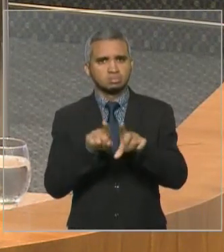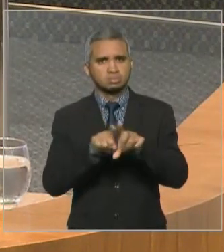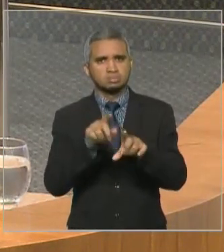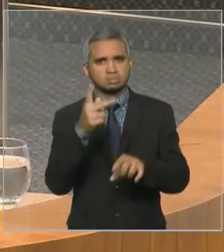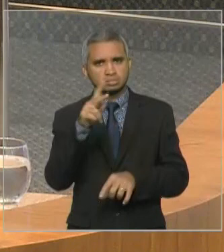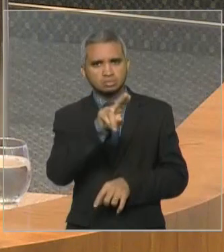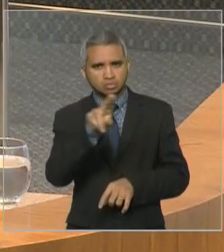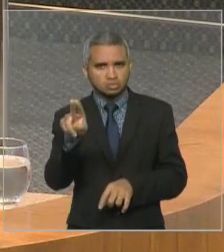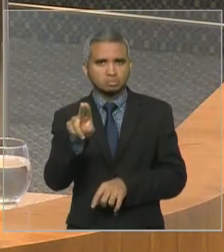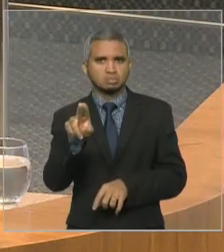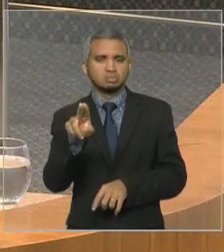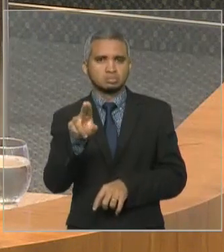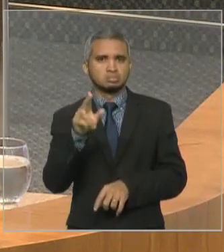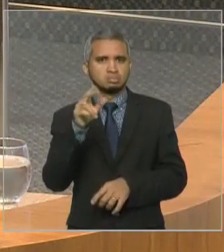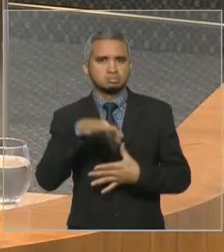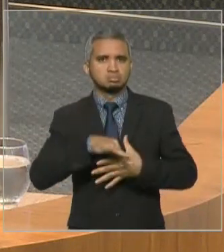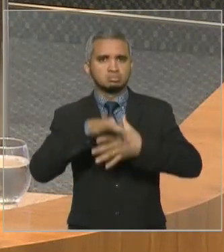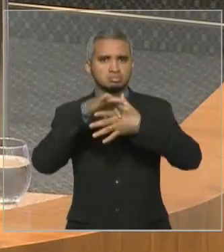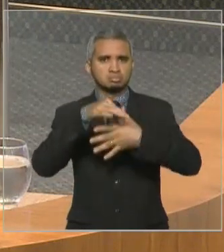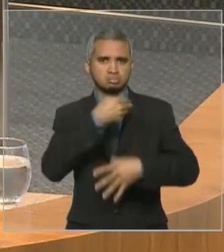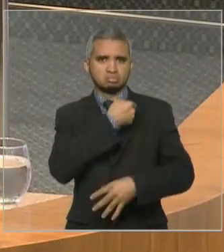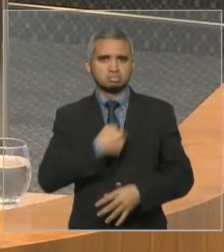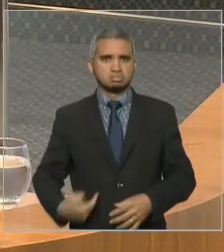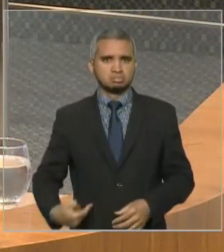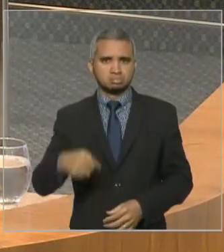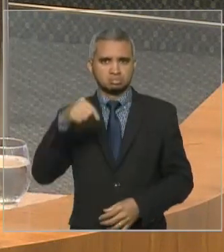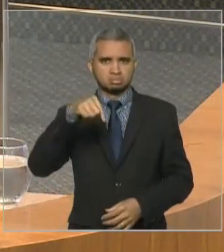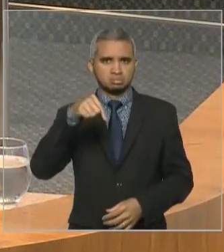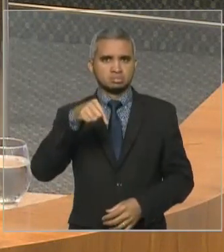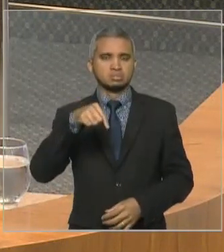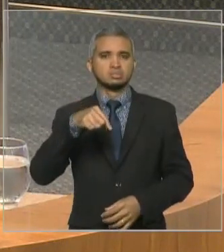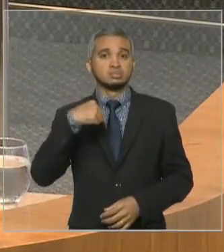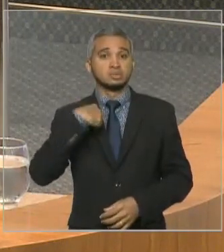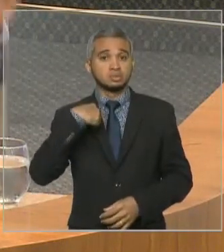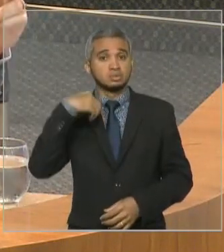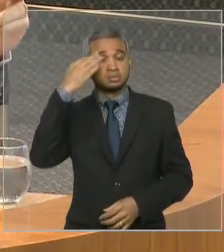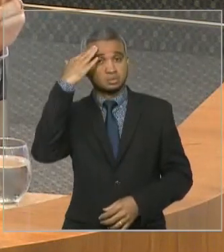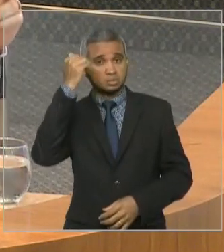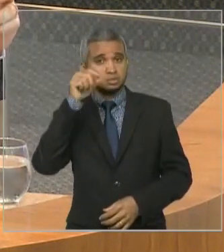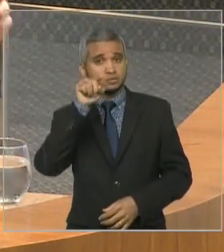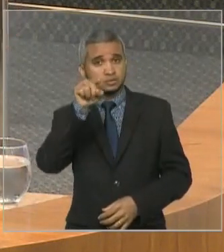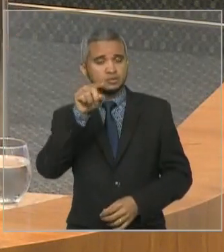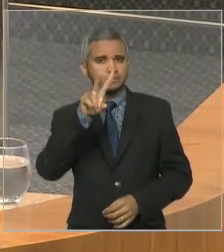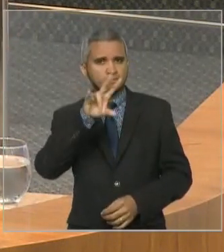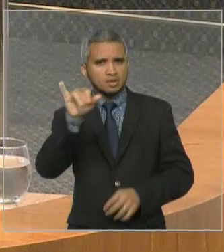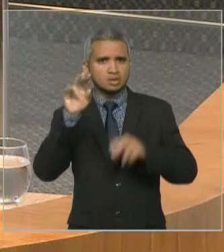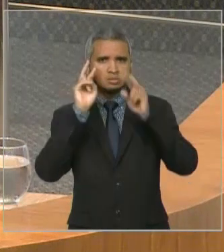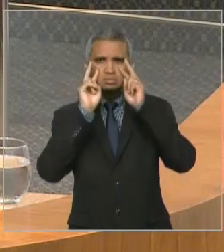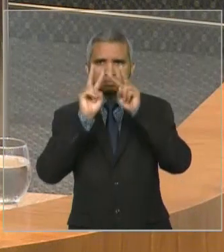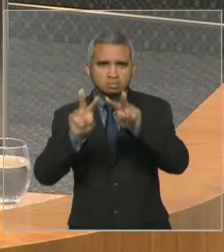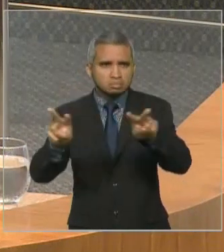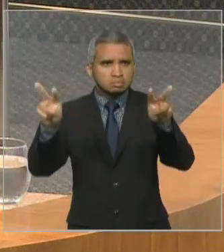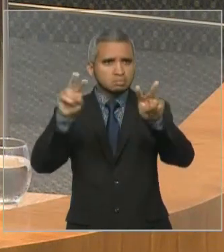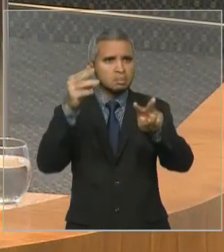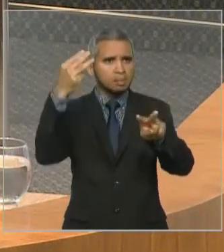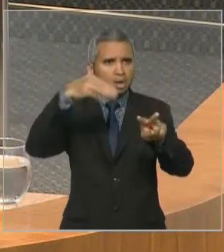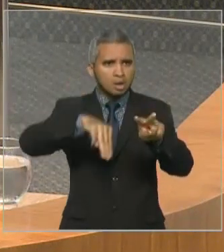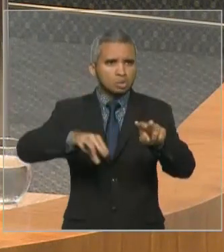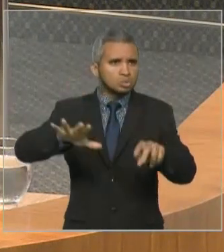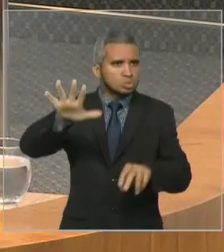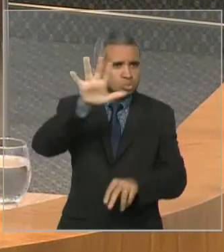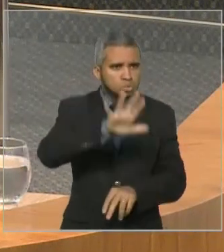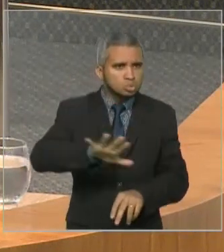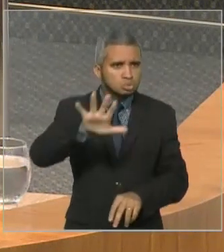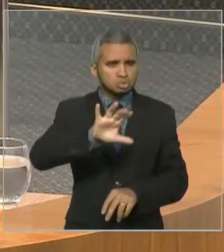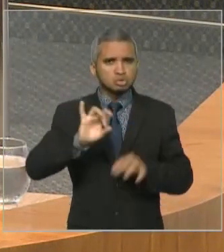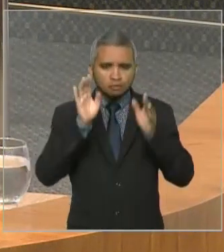Rafael Leitor, e eu sei que V. Exª, mais uma vez, saberá olhar para todo o Maranhão, não só para a região de